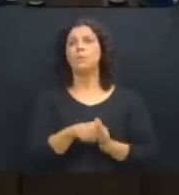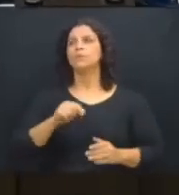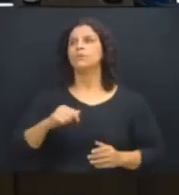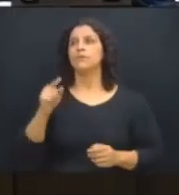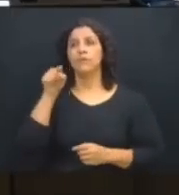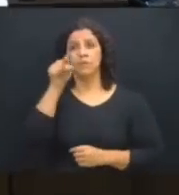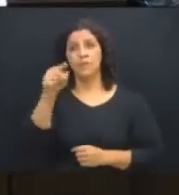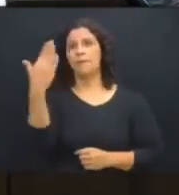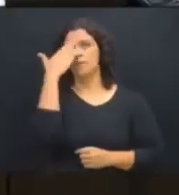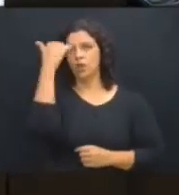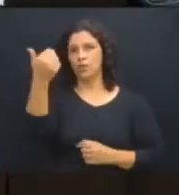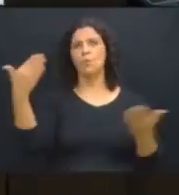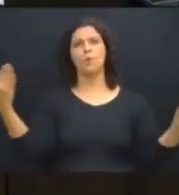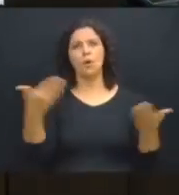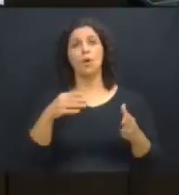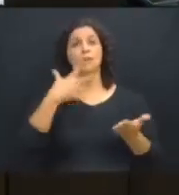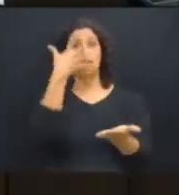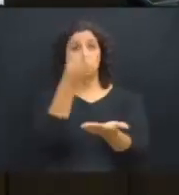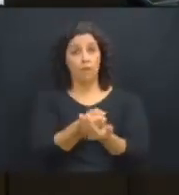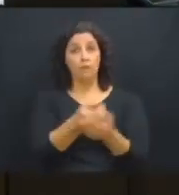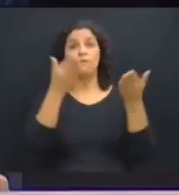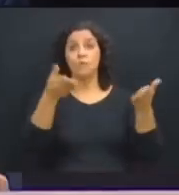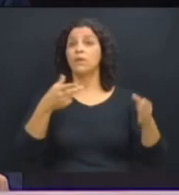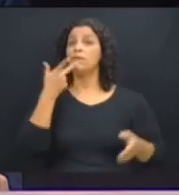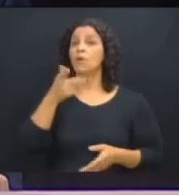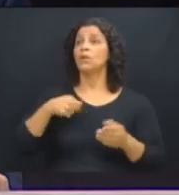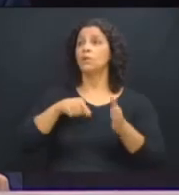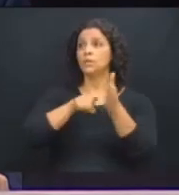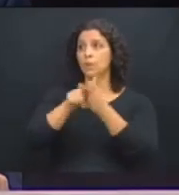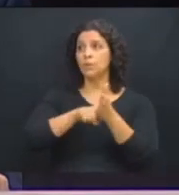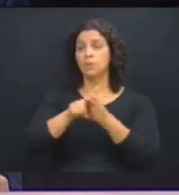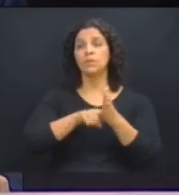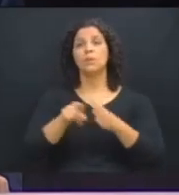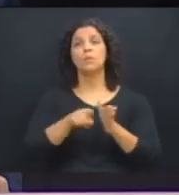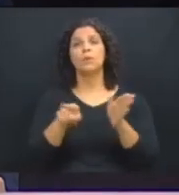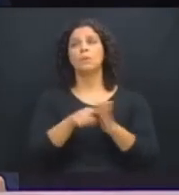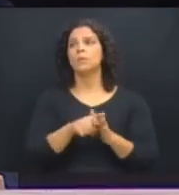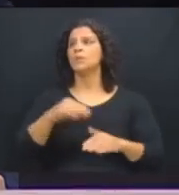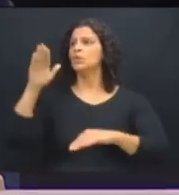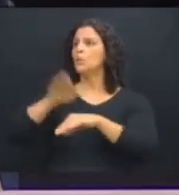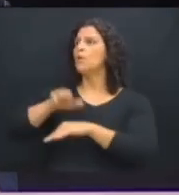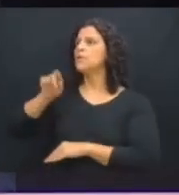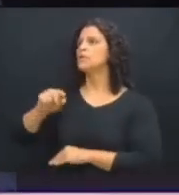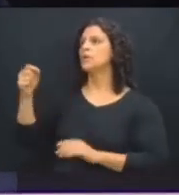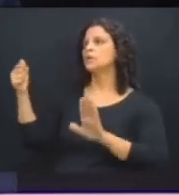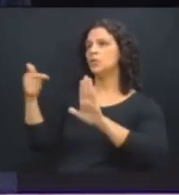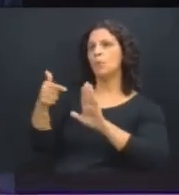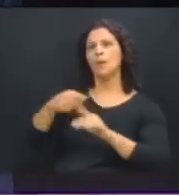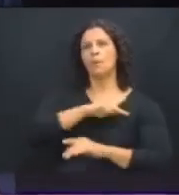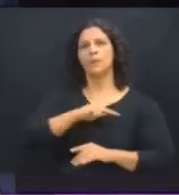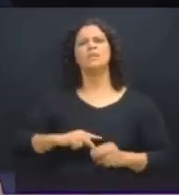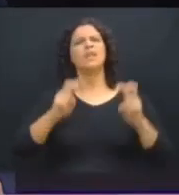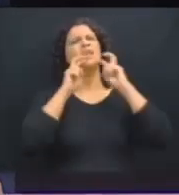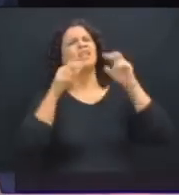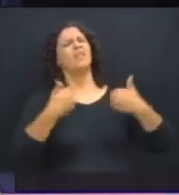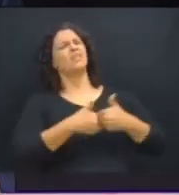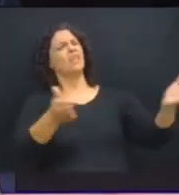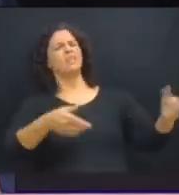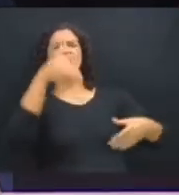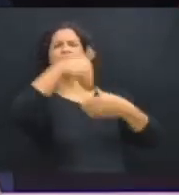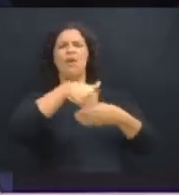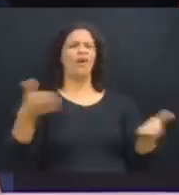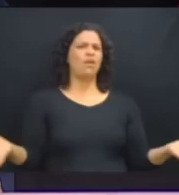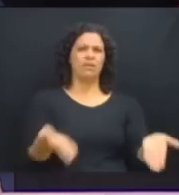Vossa Excelência está gravado. Estou levantando. Chamou de hipócrita, presidente. Deixa ele gritar, presidente. Vamos